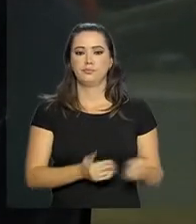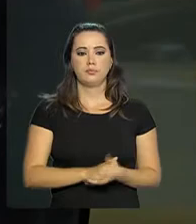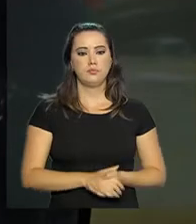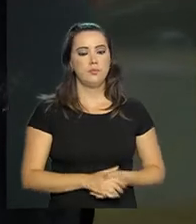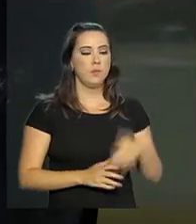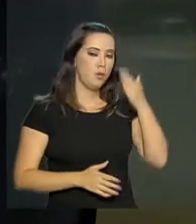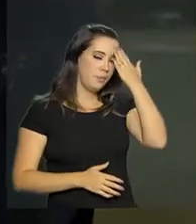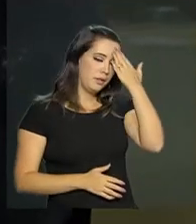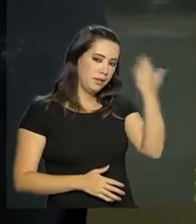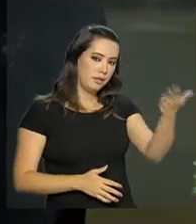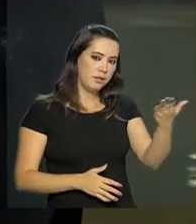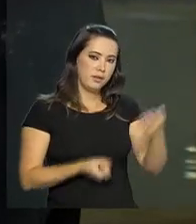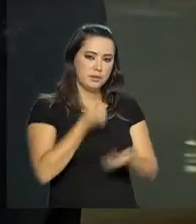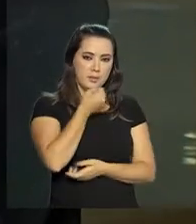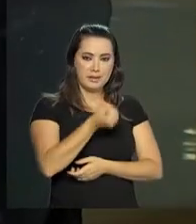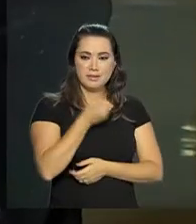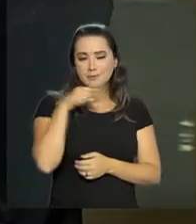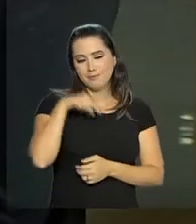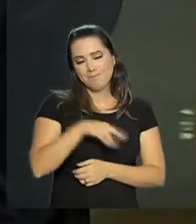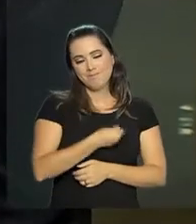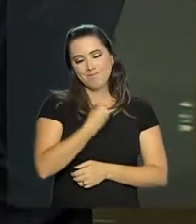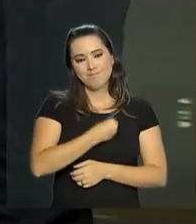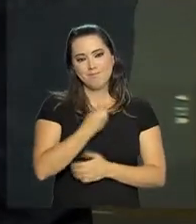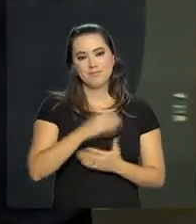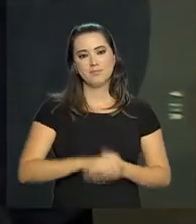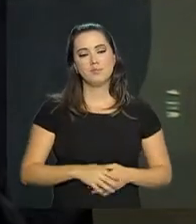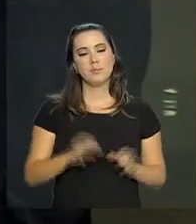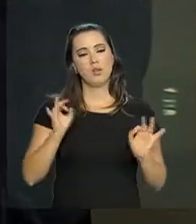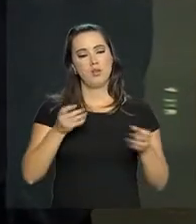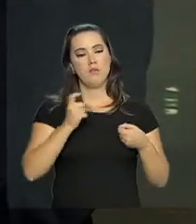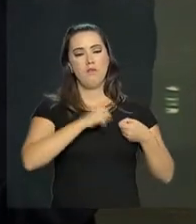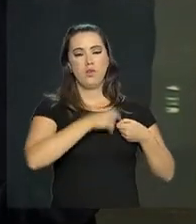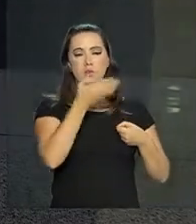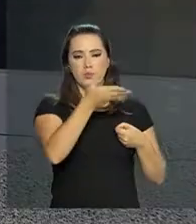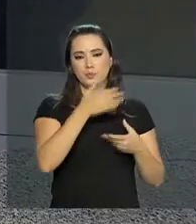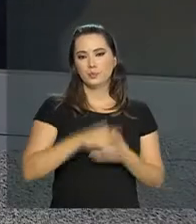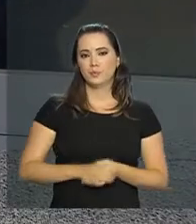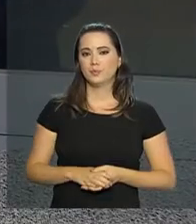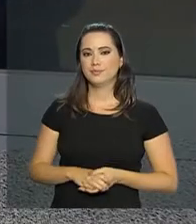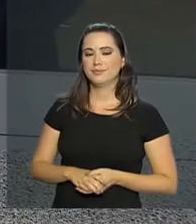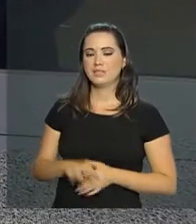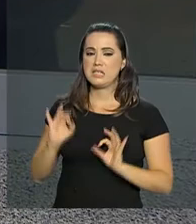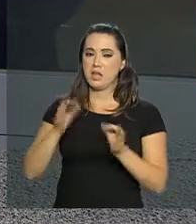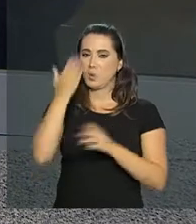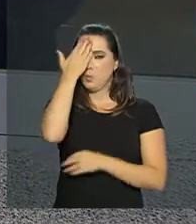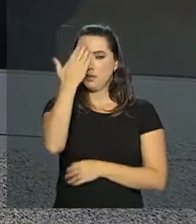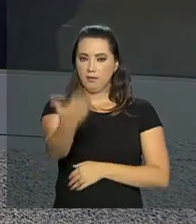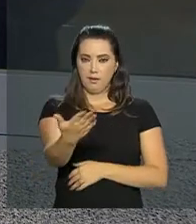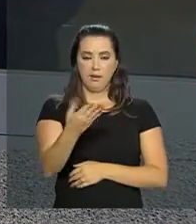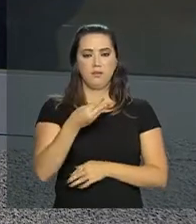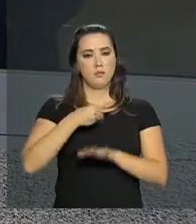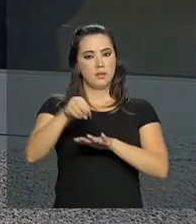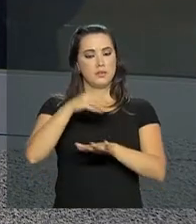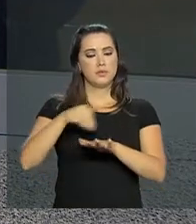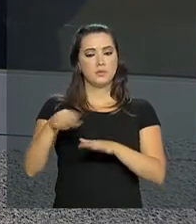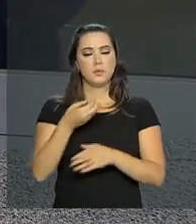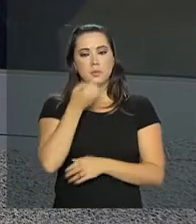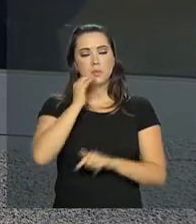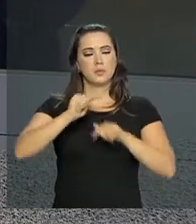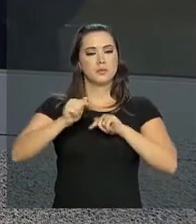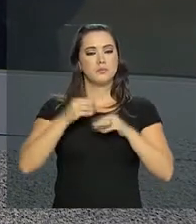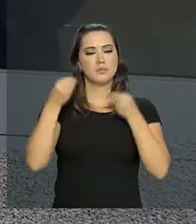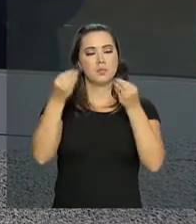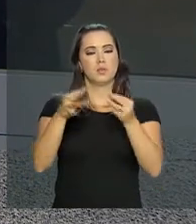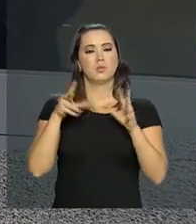obrigada pela entrevista ao vivo aqui na TVNBR. Bom, Alessandra, volto então com você no estúdio. Obrigada, Daniele, pelas informações e um bom